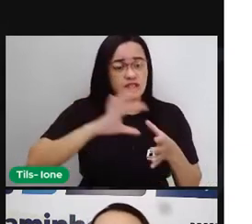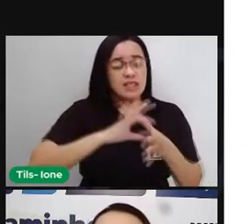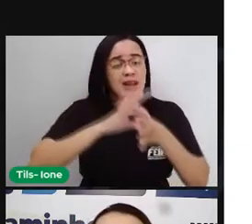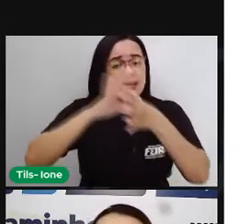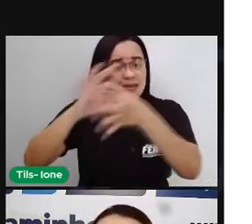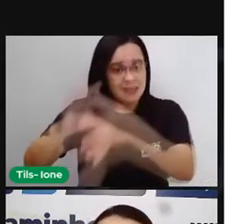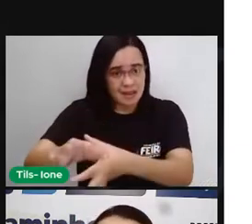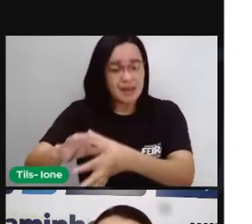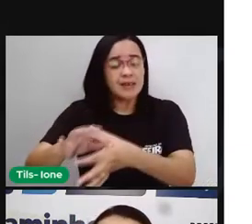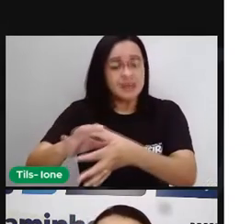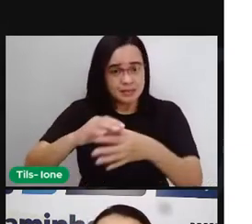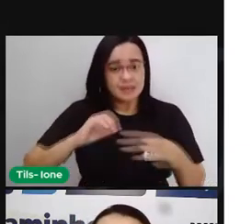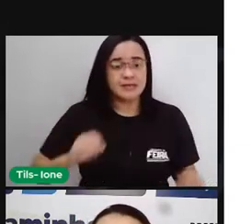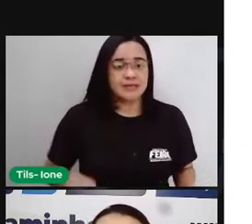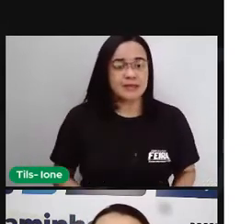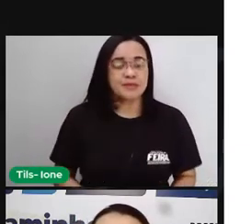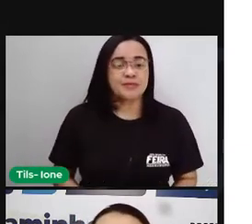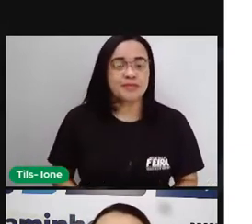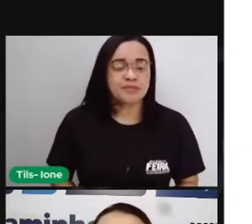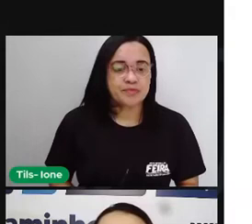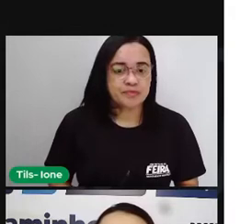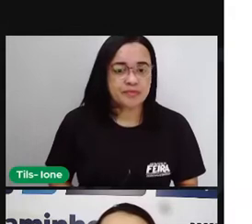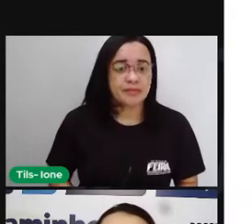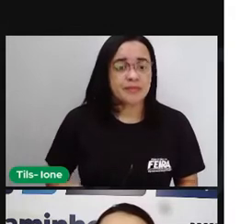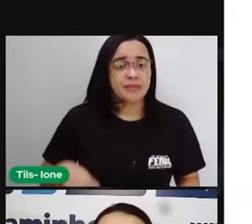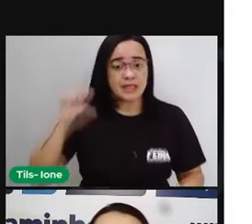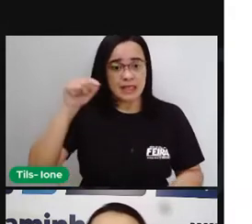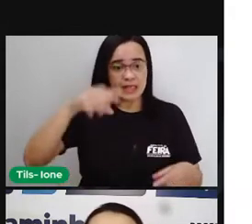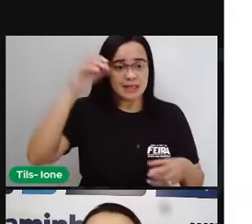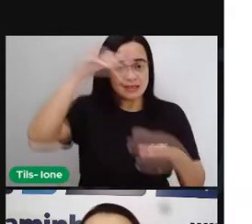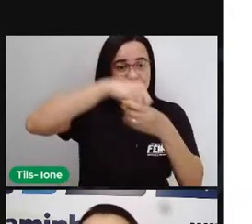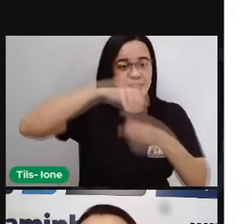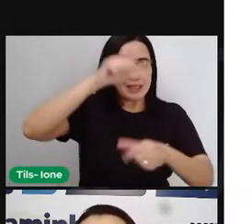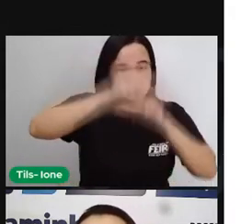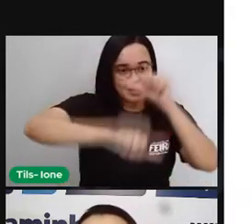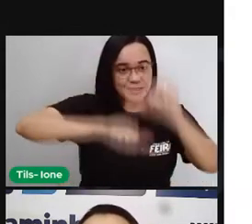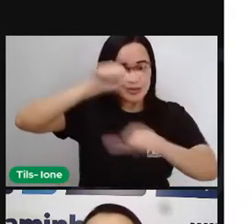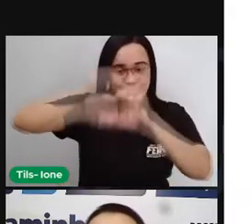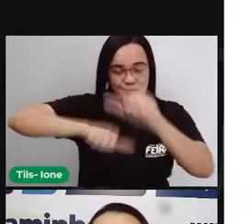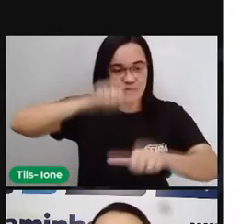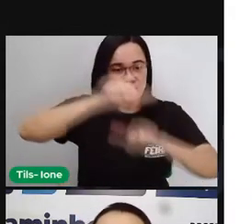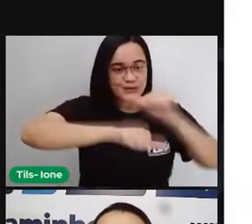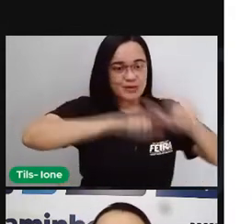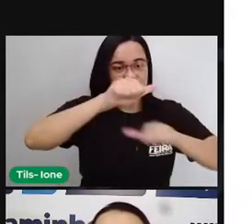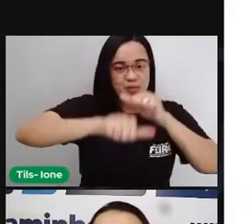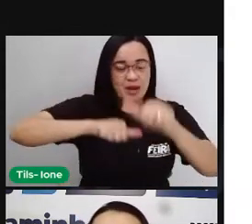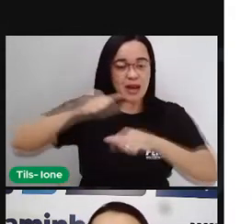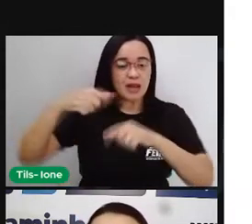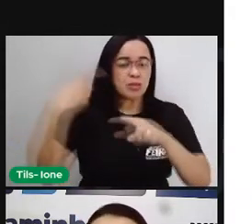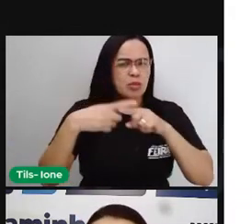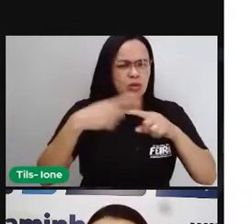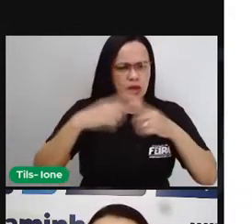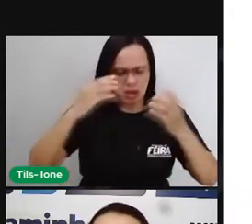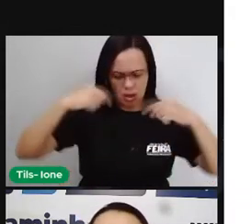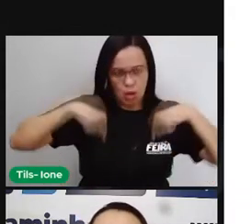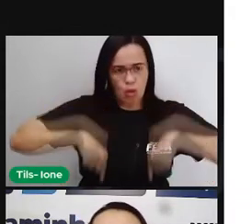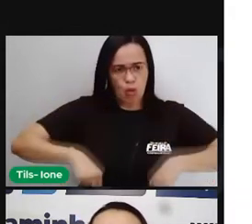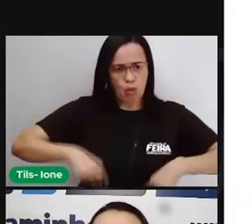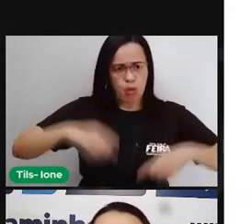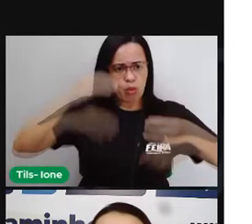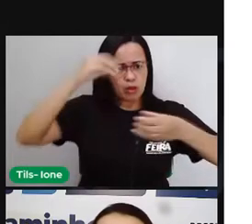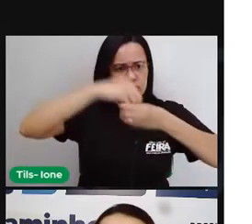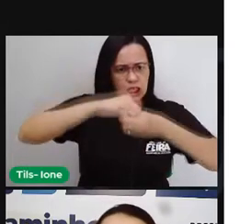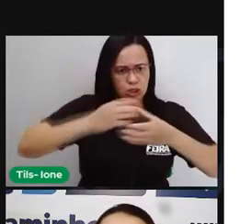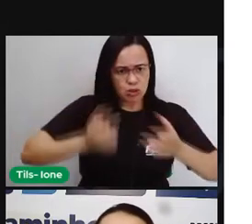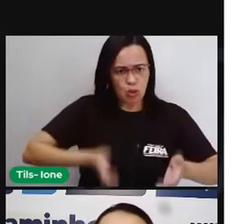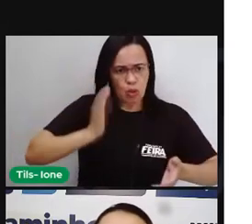recolhido também, não é? E transformado novamente, passando aí por diversos órgãos, passando pelo coração, que leva